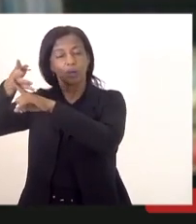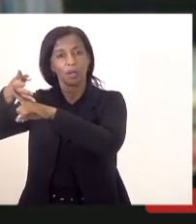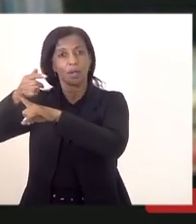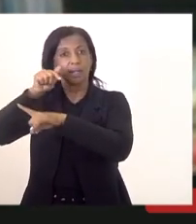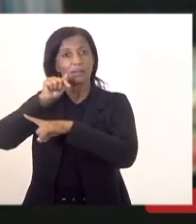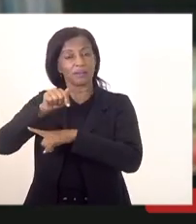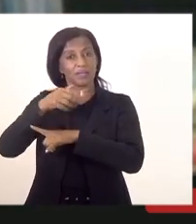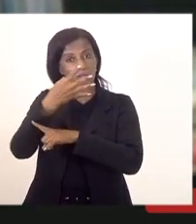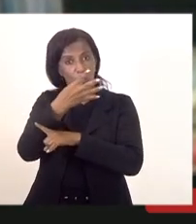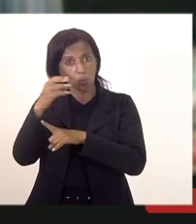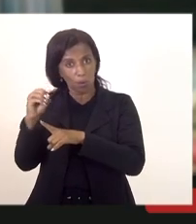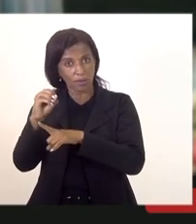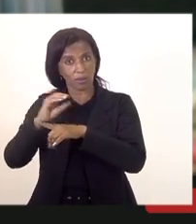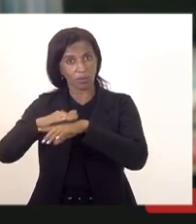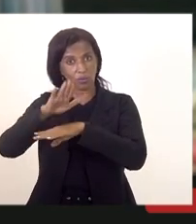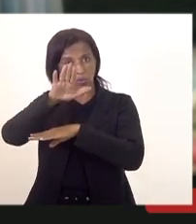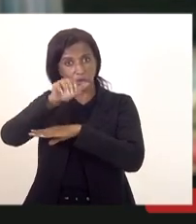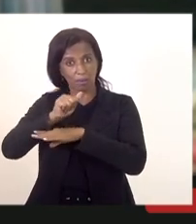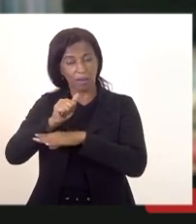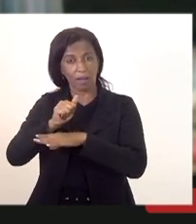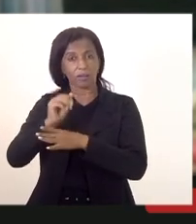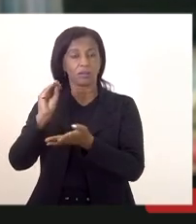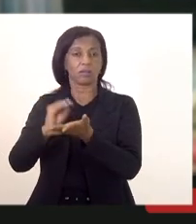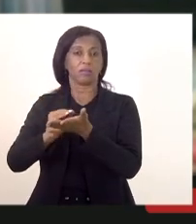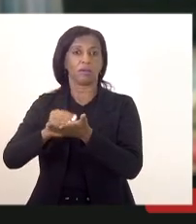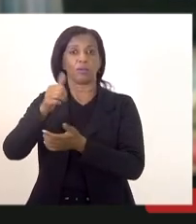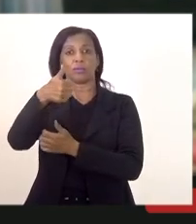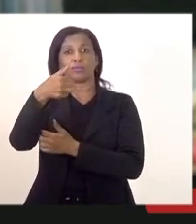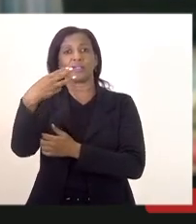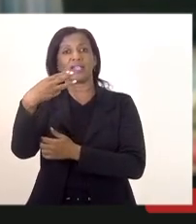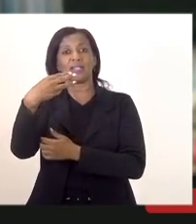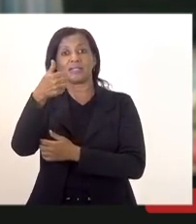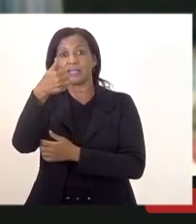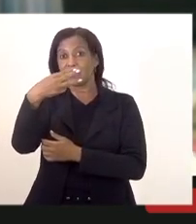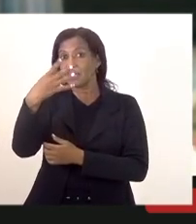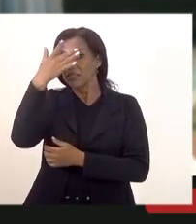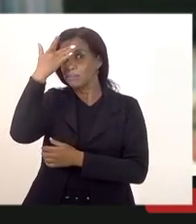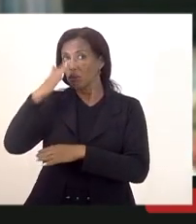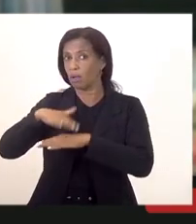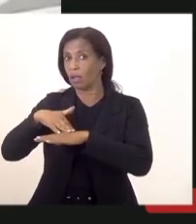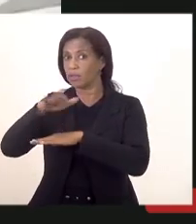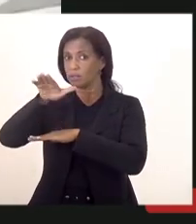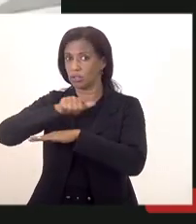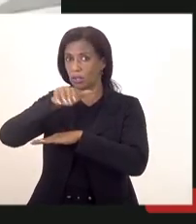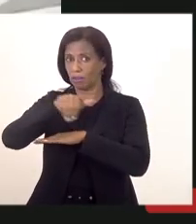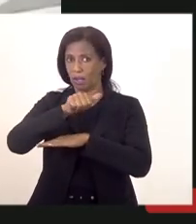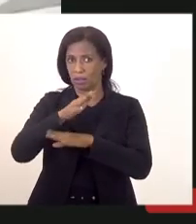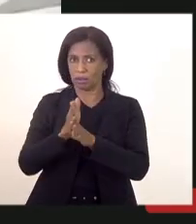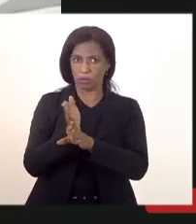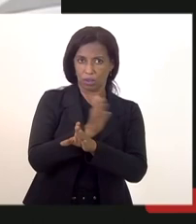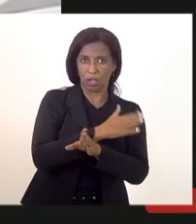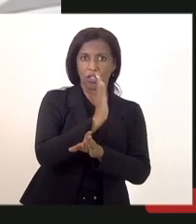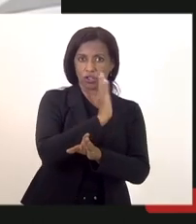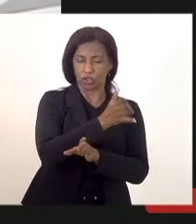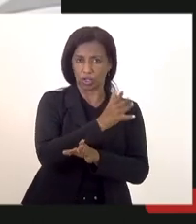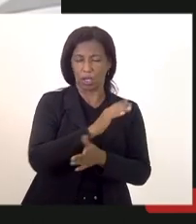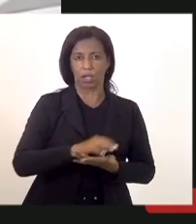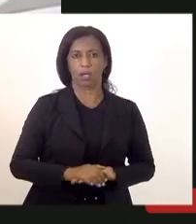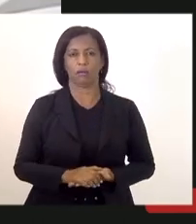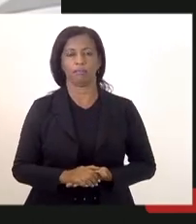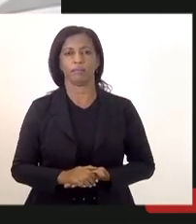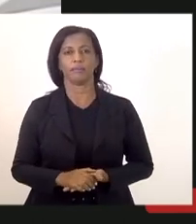chamados só restam ainda 13 candidatos a serem convocados certo e no caso da